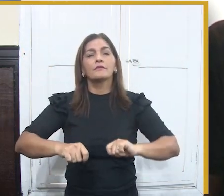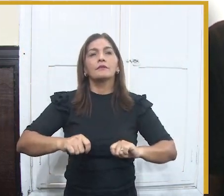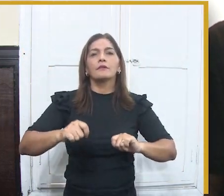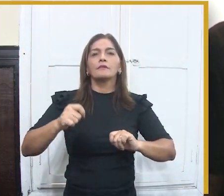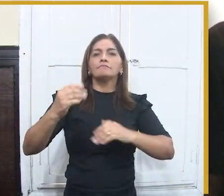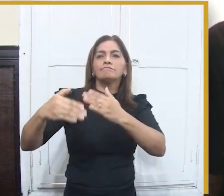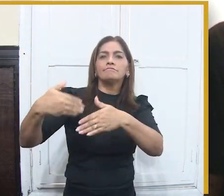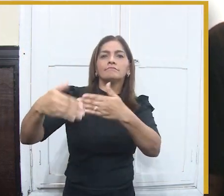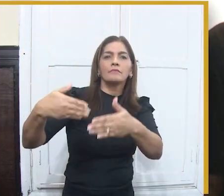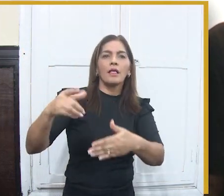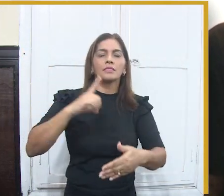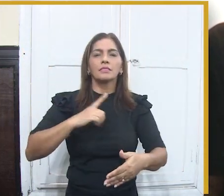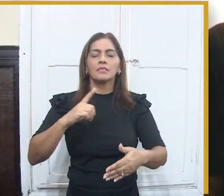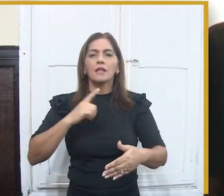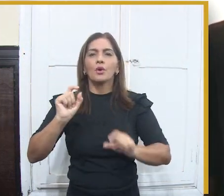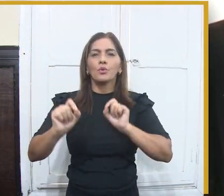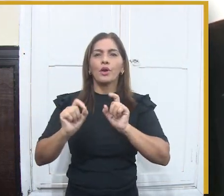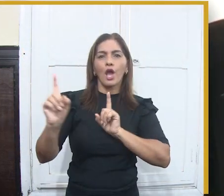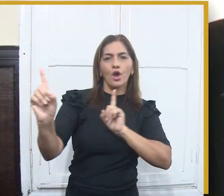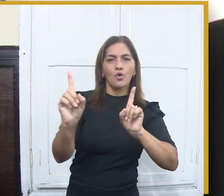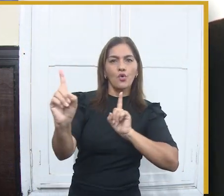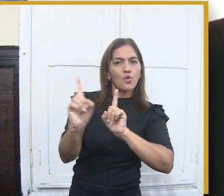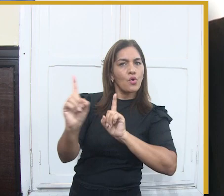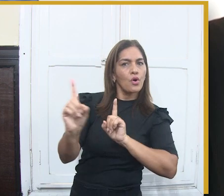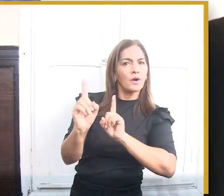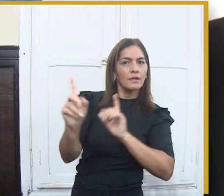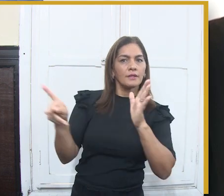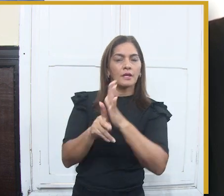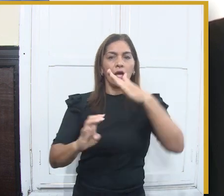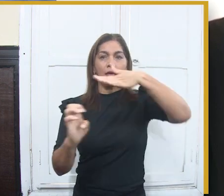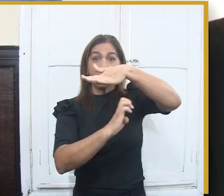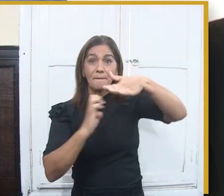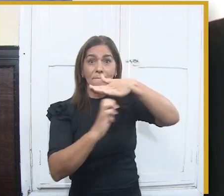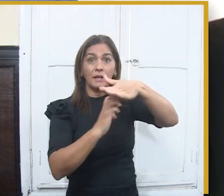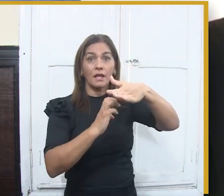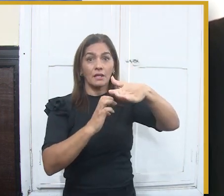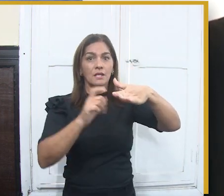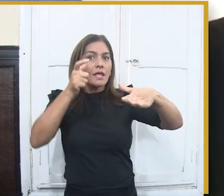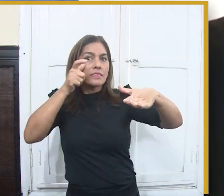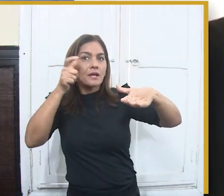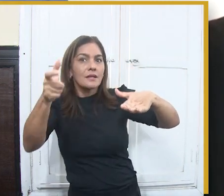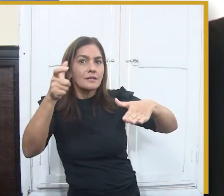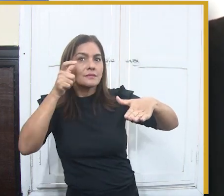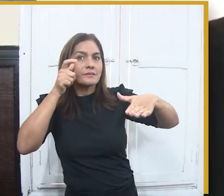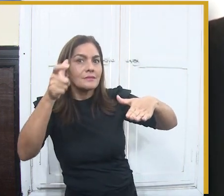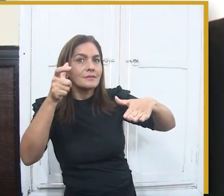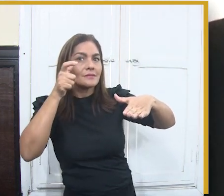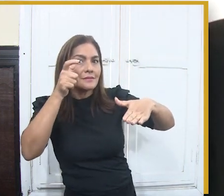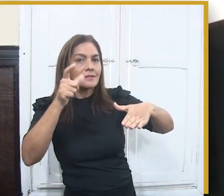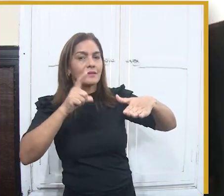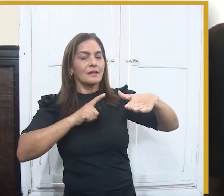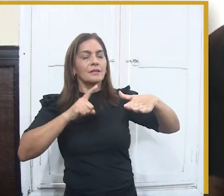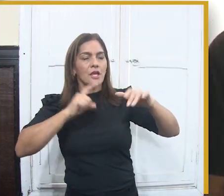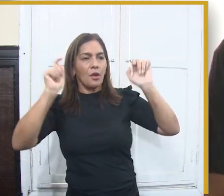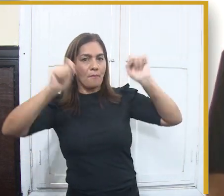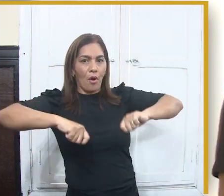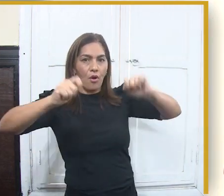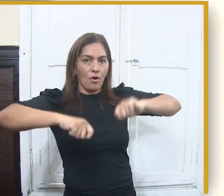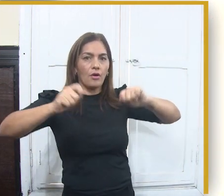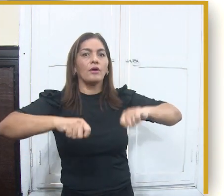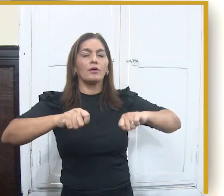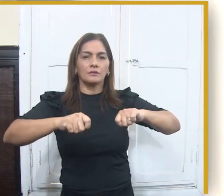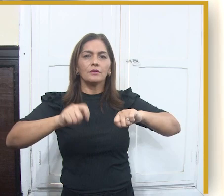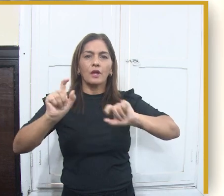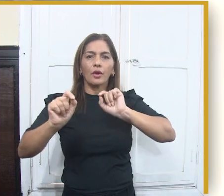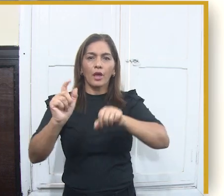que nós teremos a partir do lançamento do tempo de referência do ETAO, que está sendo publicado hoje, para que,